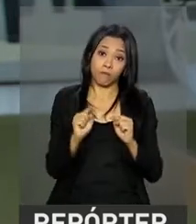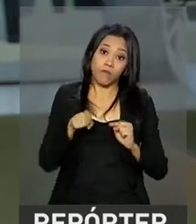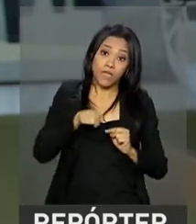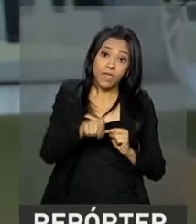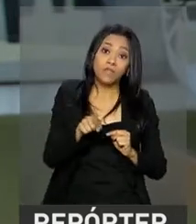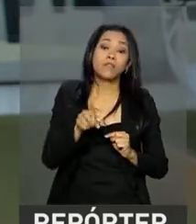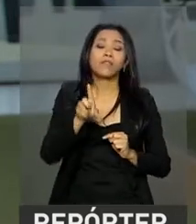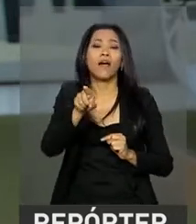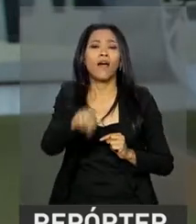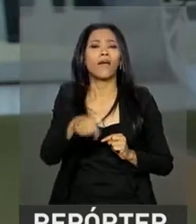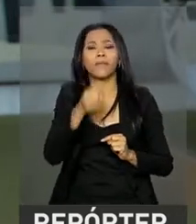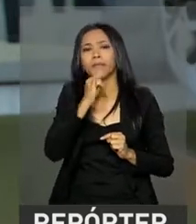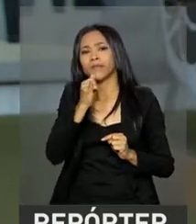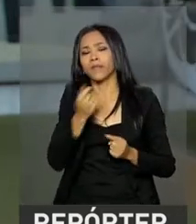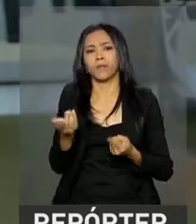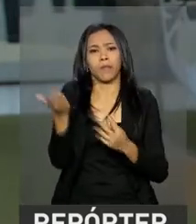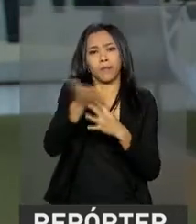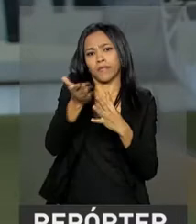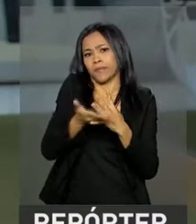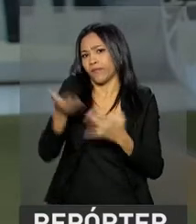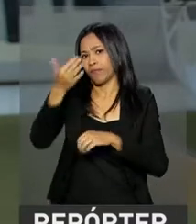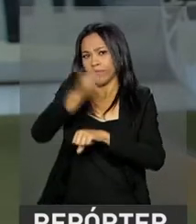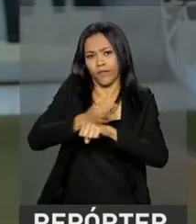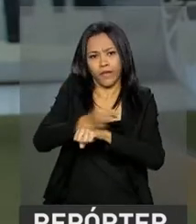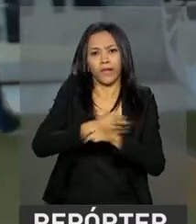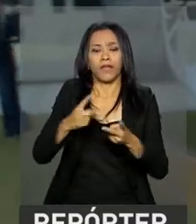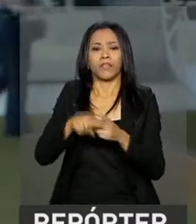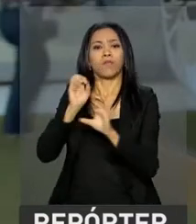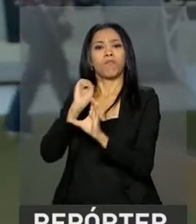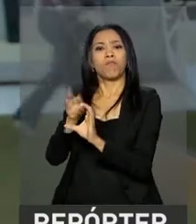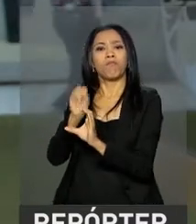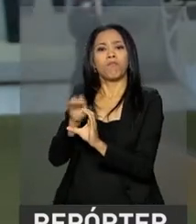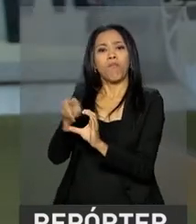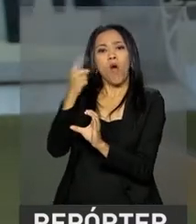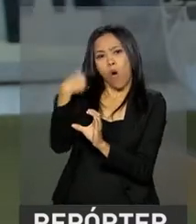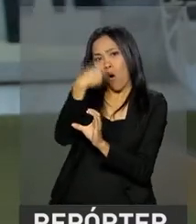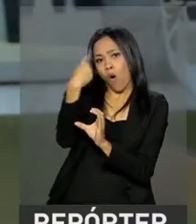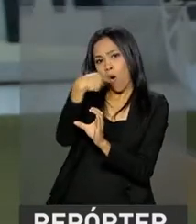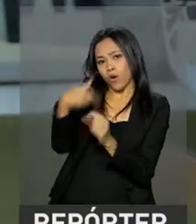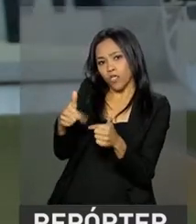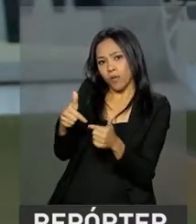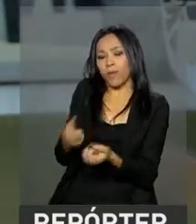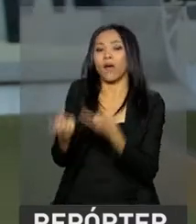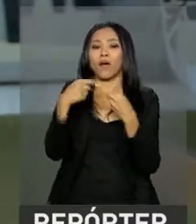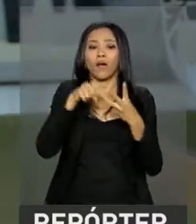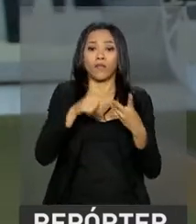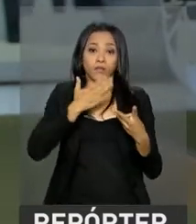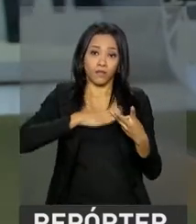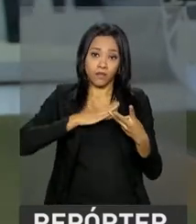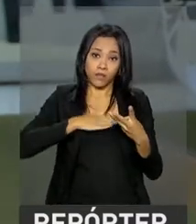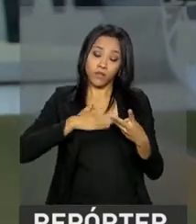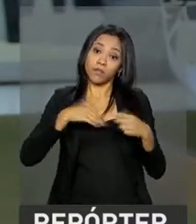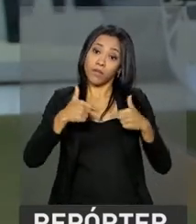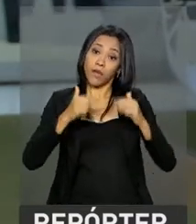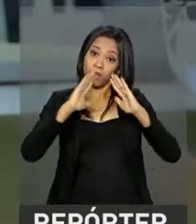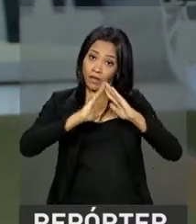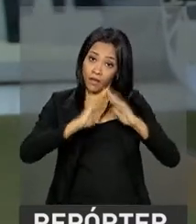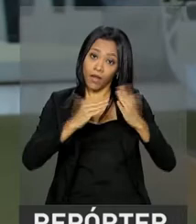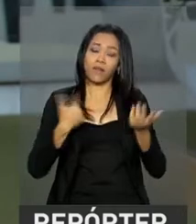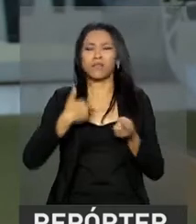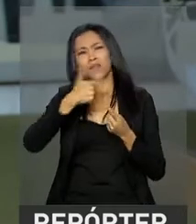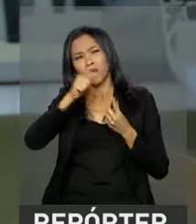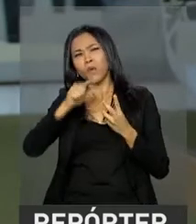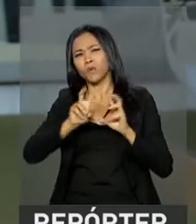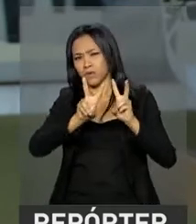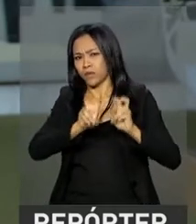isso vale para questões como parcelamento de férias, banco de horas, intervalo de descanso e também o trabalho de casa, entre outras